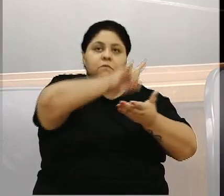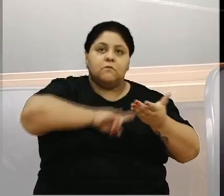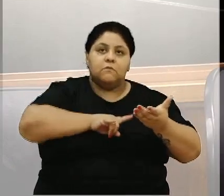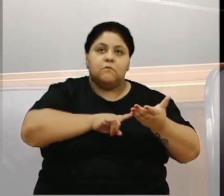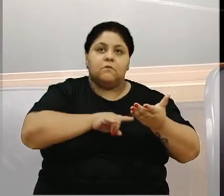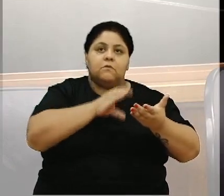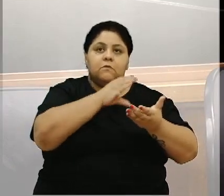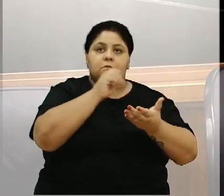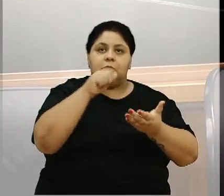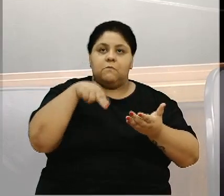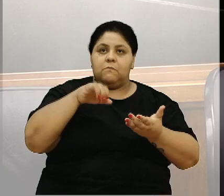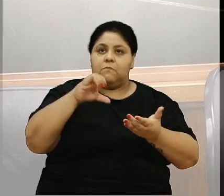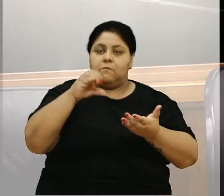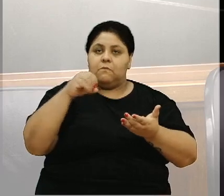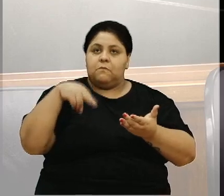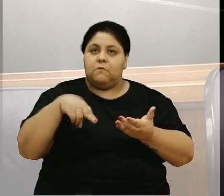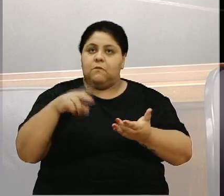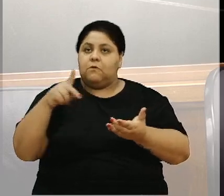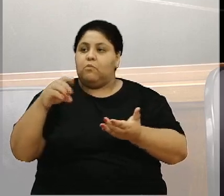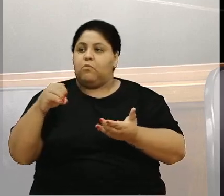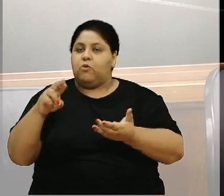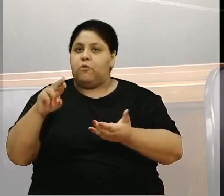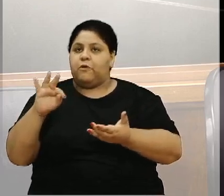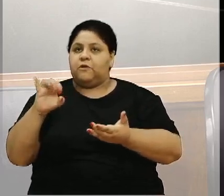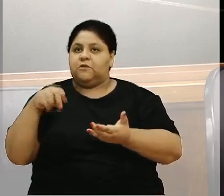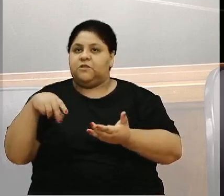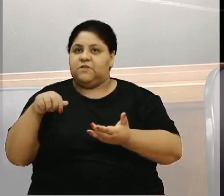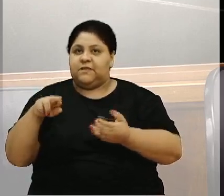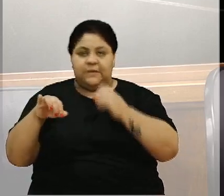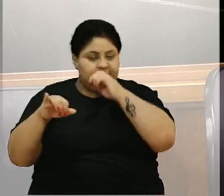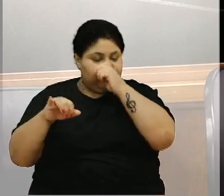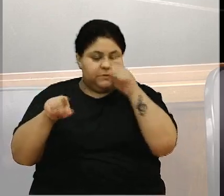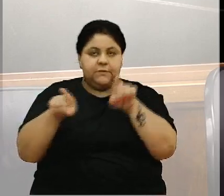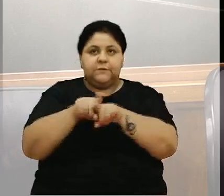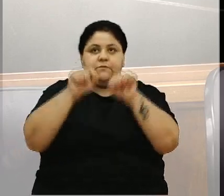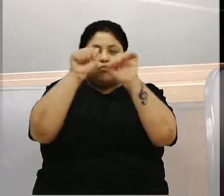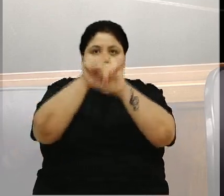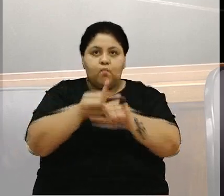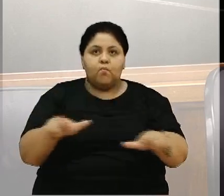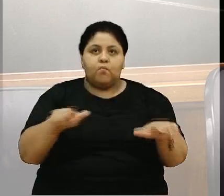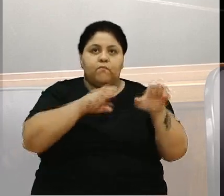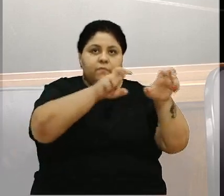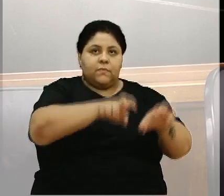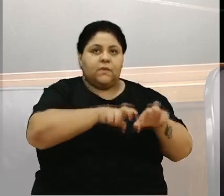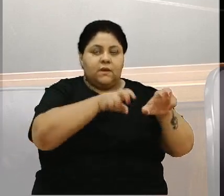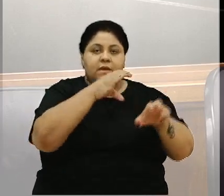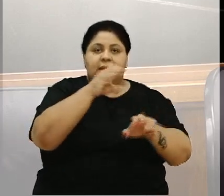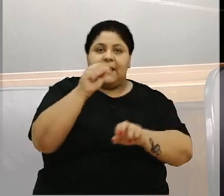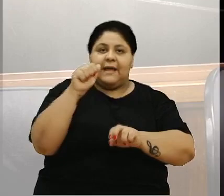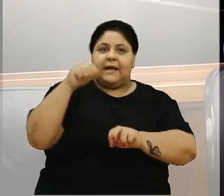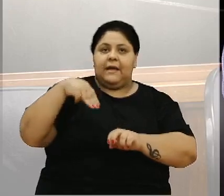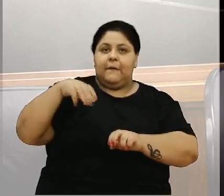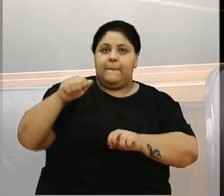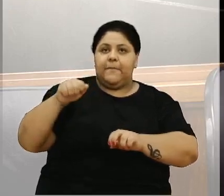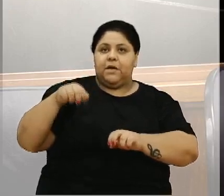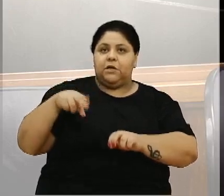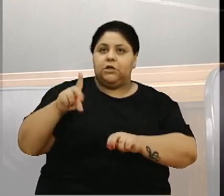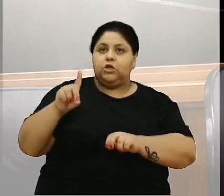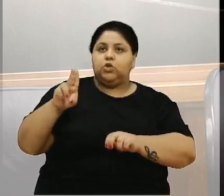fundiária para o Portinari e de saneamento rural para o Camanduli. Então, recursos